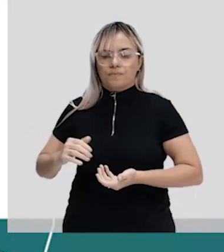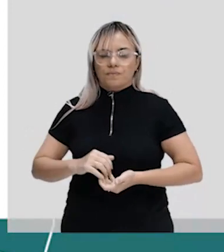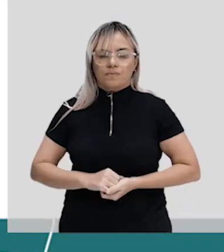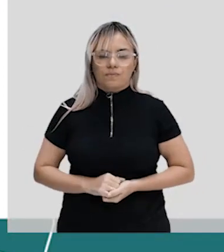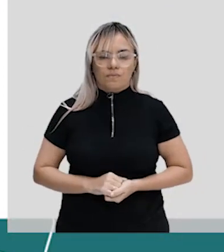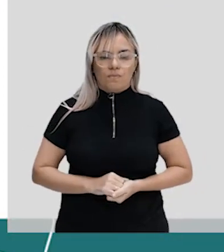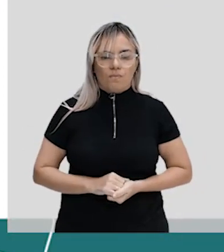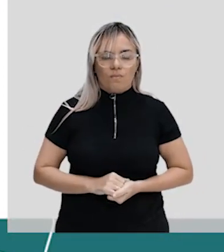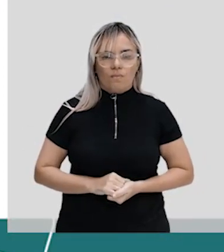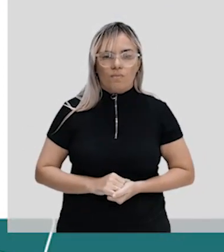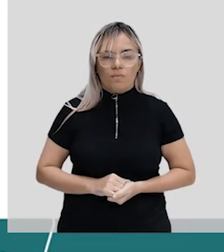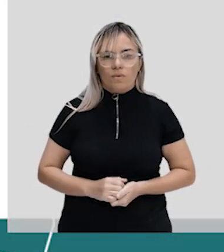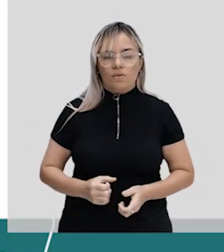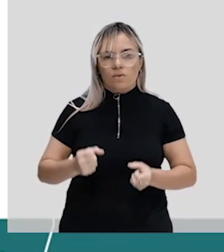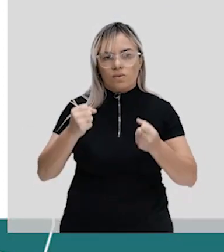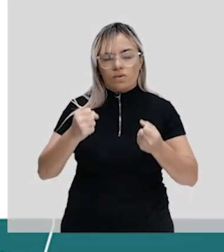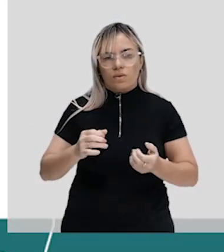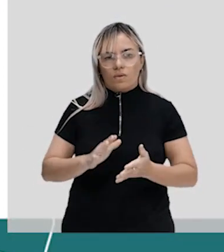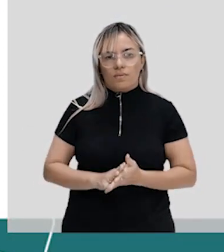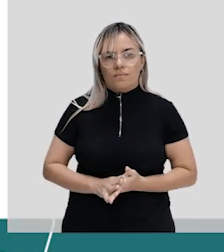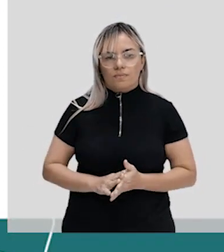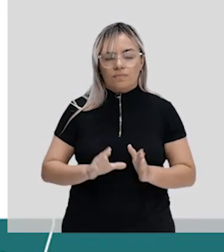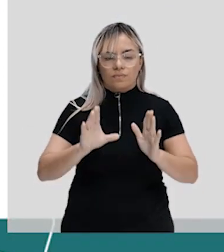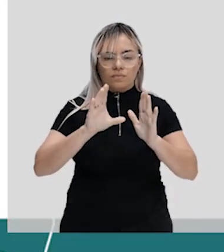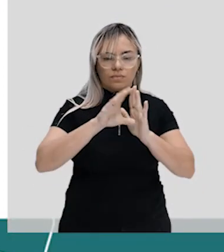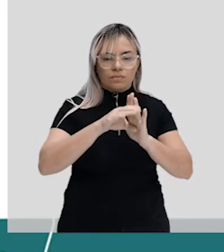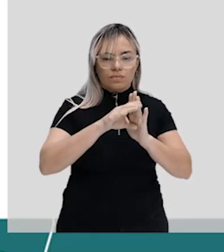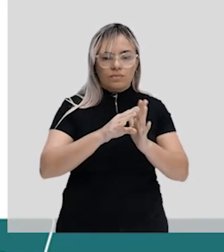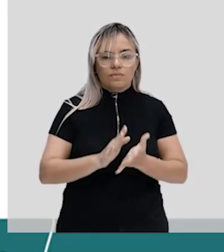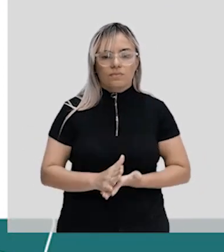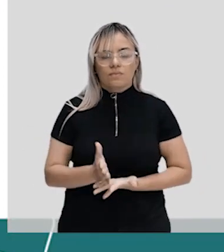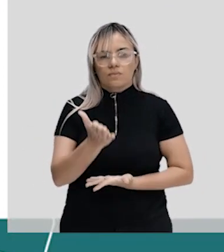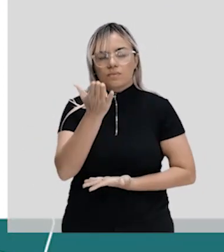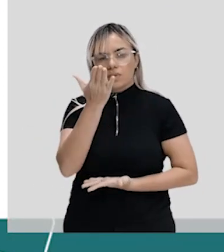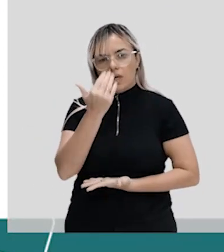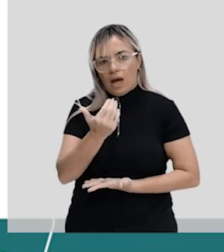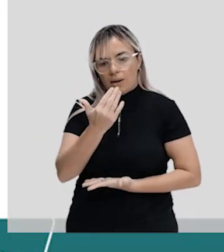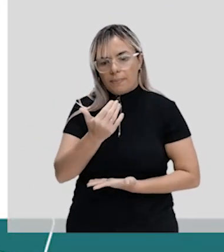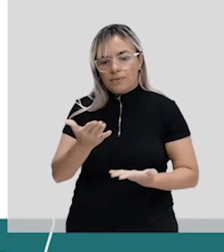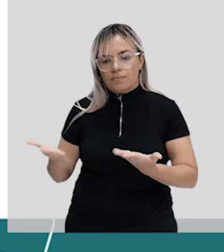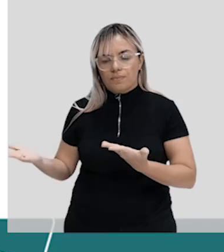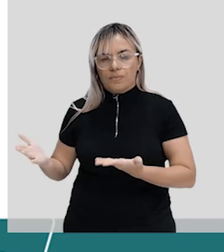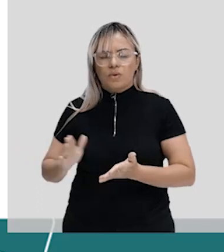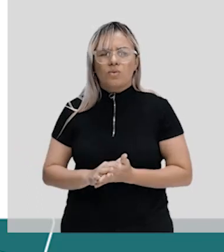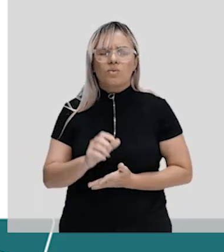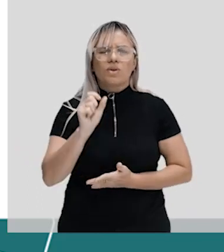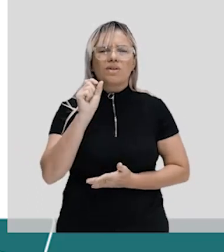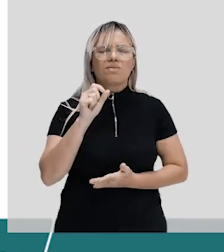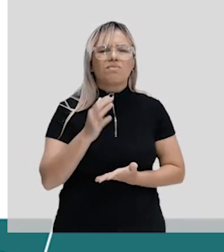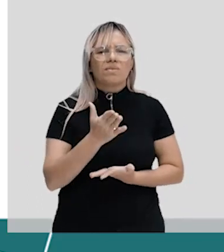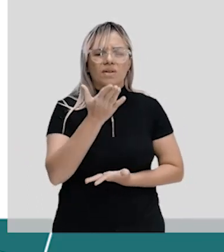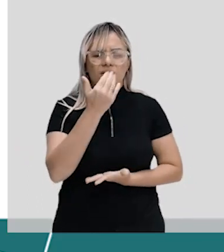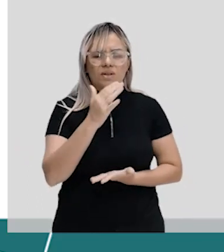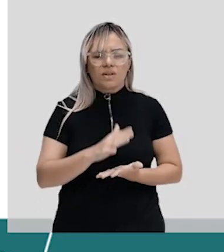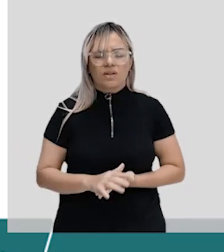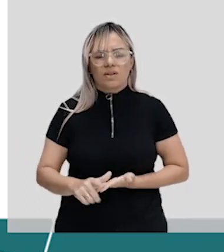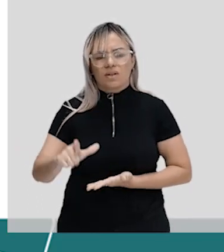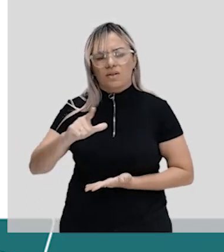Então, a gente pode chegar ao conceito de alimento. O que é alimento? O alimento vai